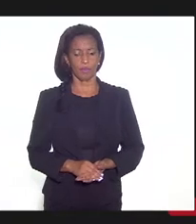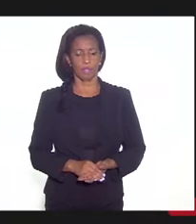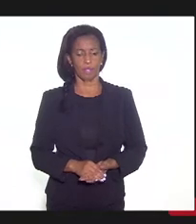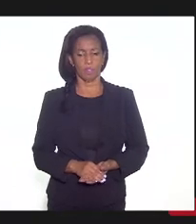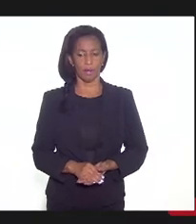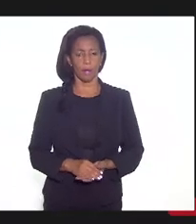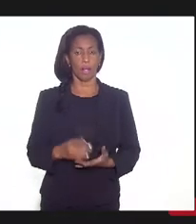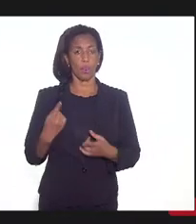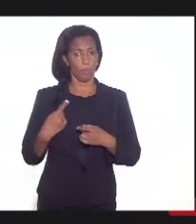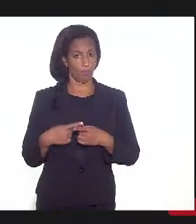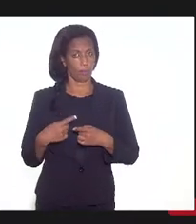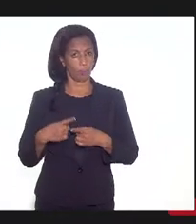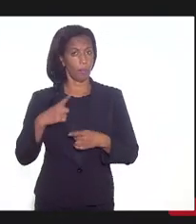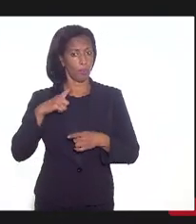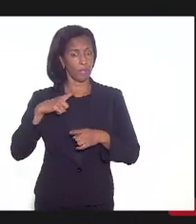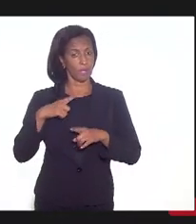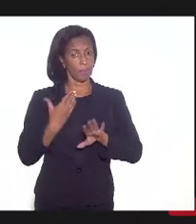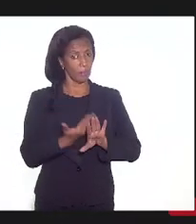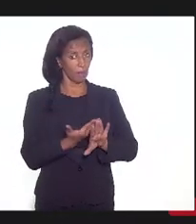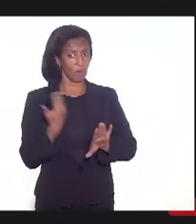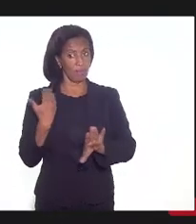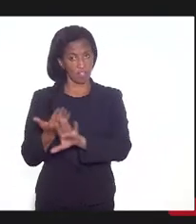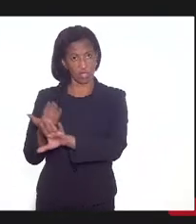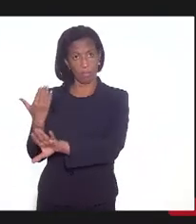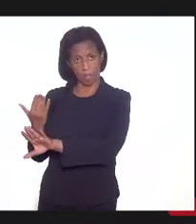as exceções, os afastamentos.